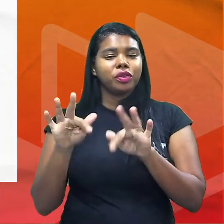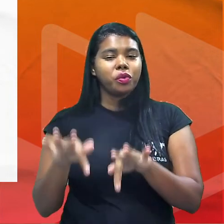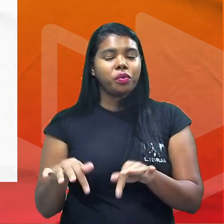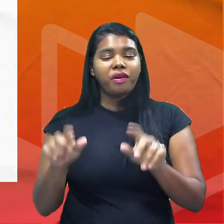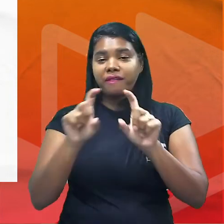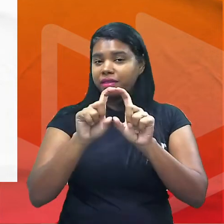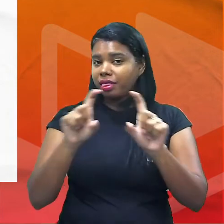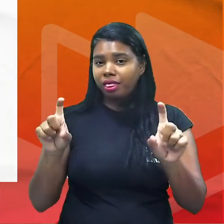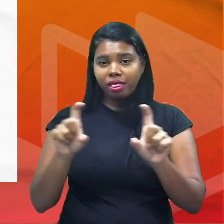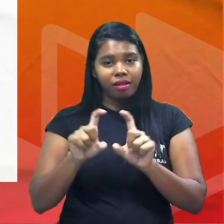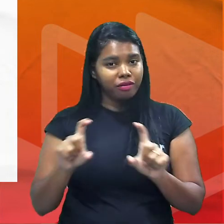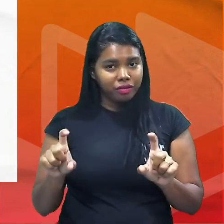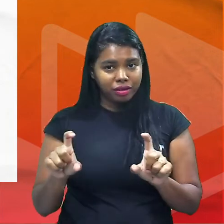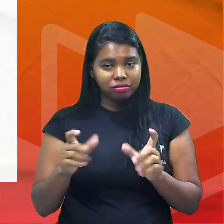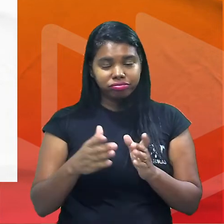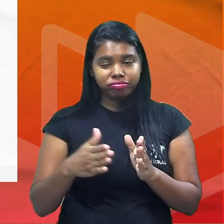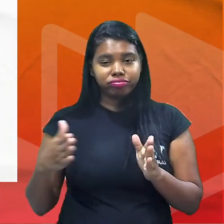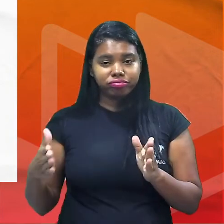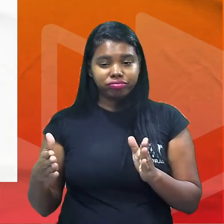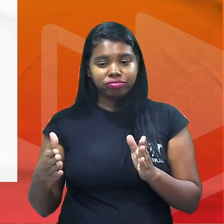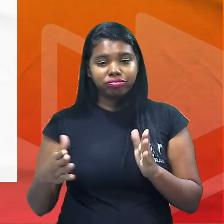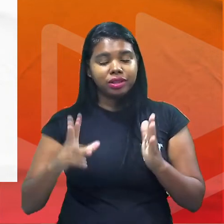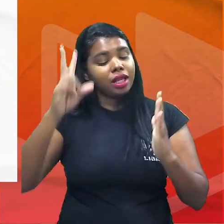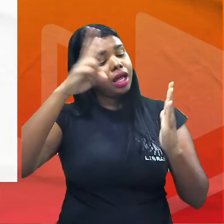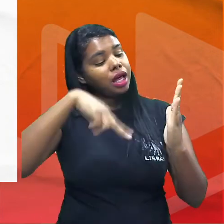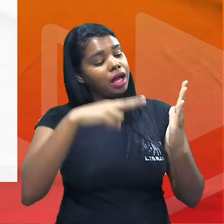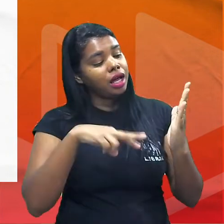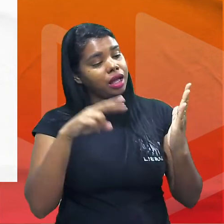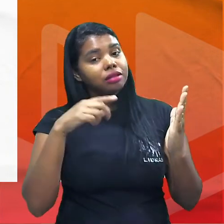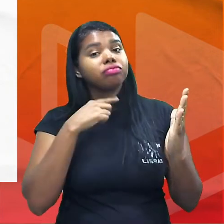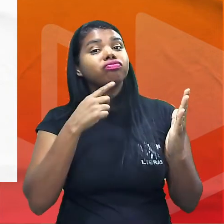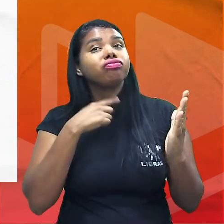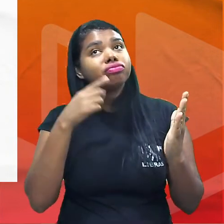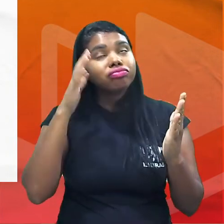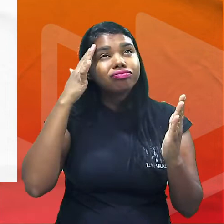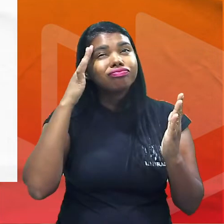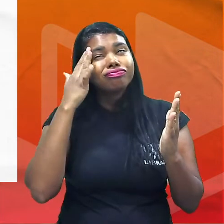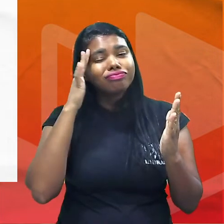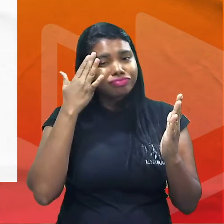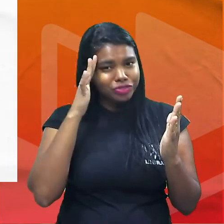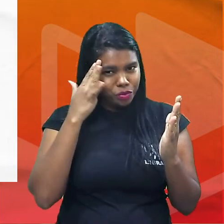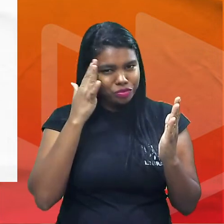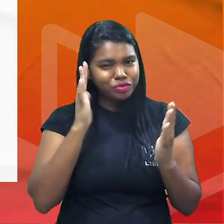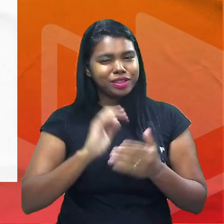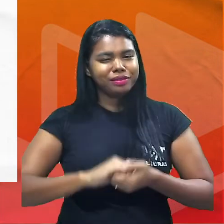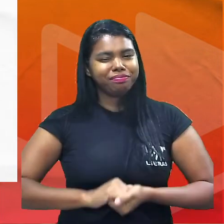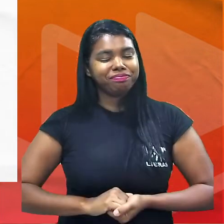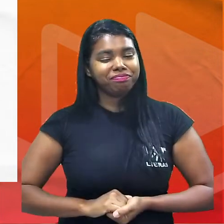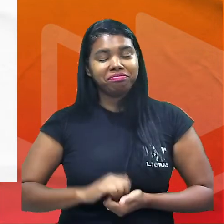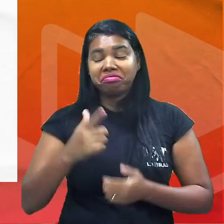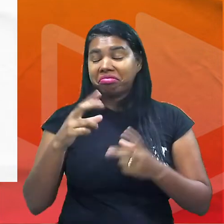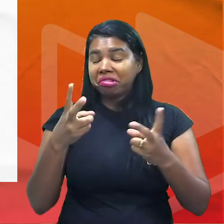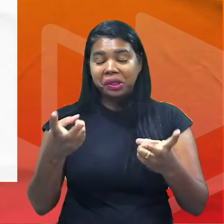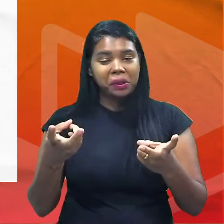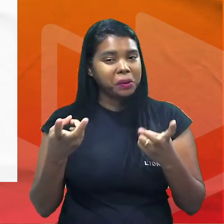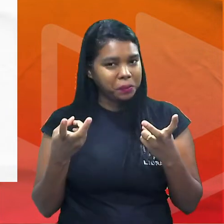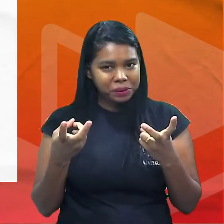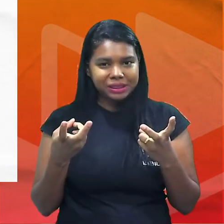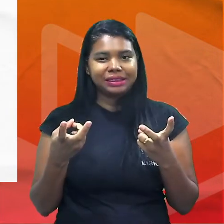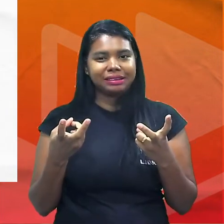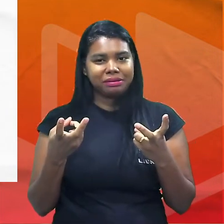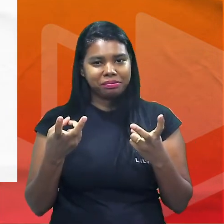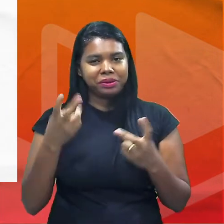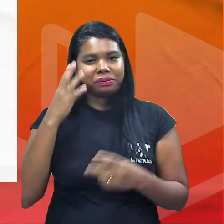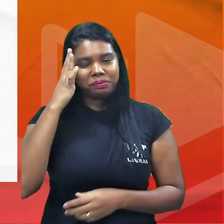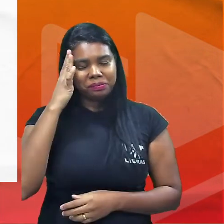no final do período para que o leitor né o candidato confunda não perceba a presença do